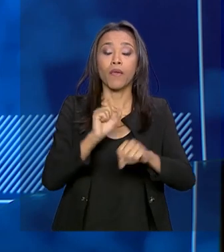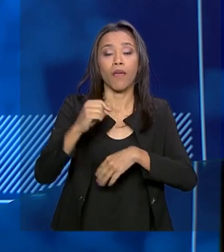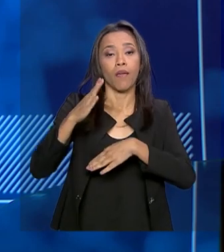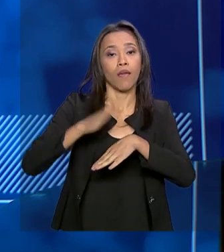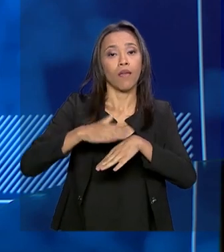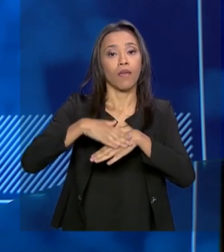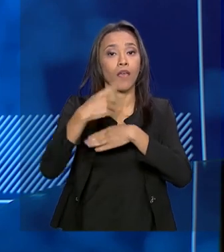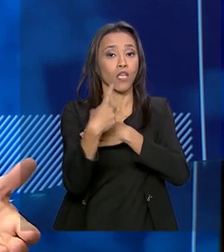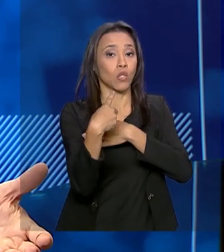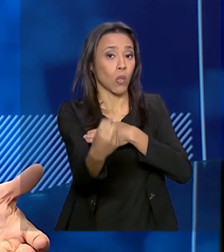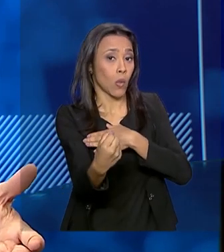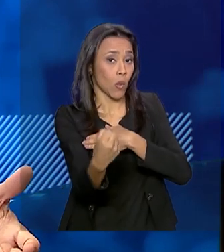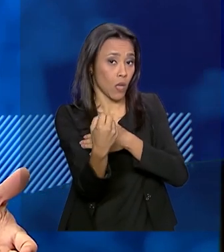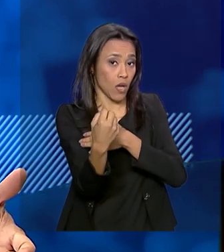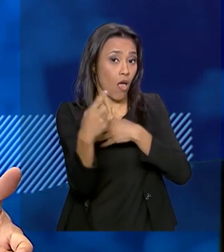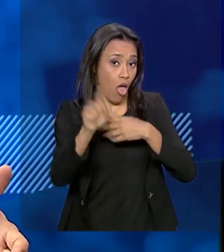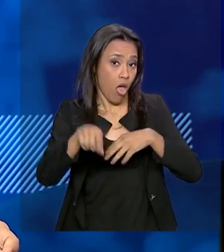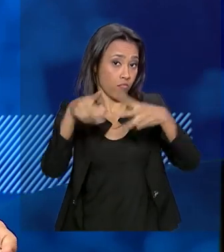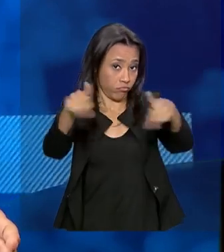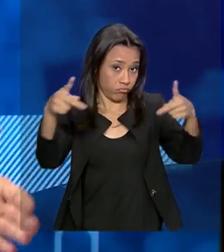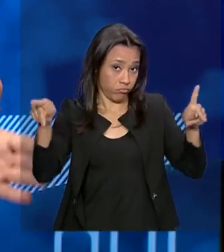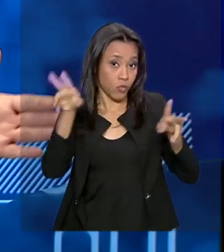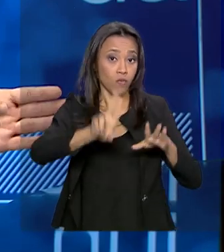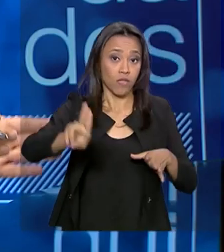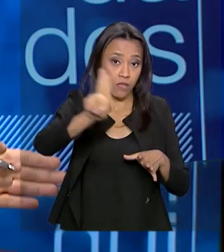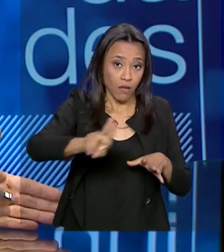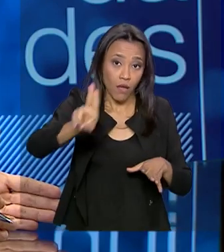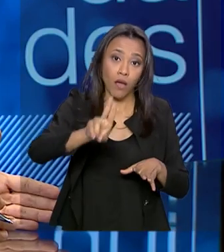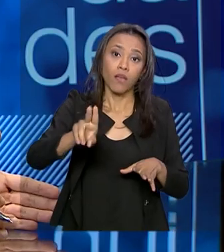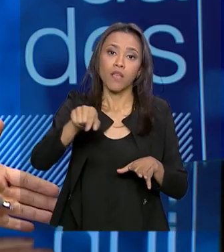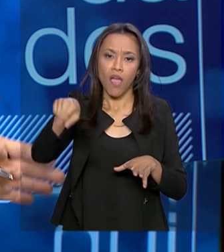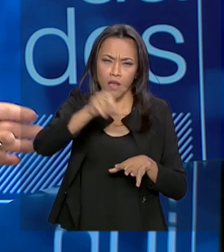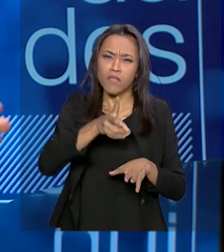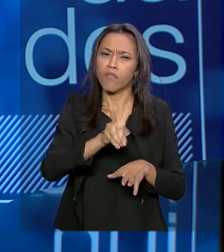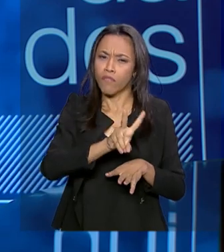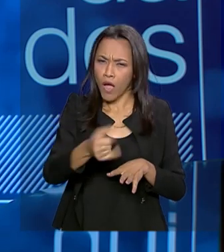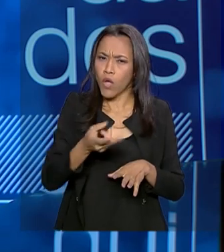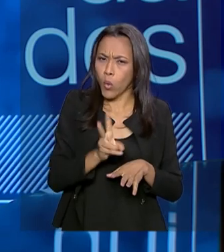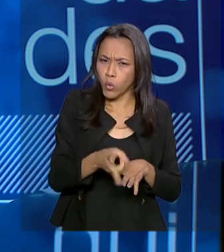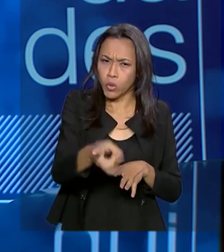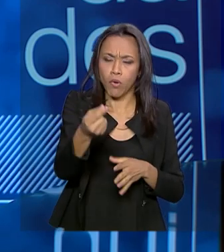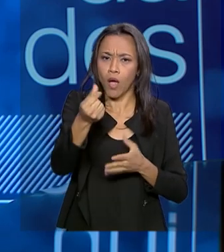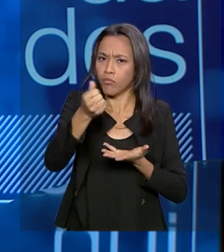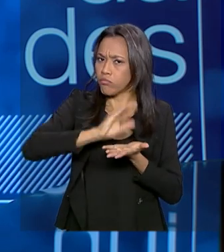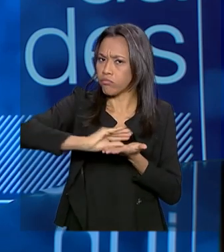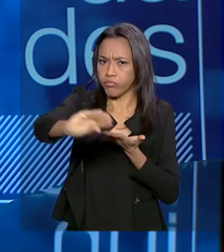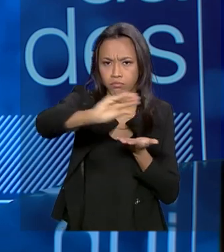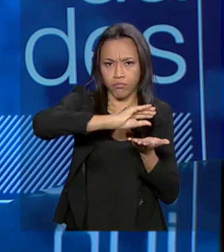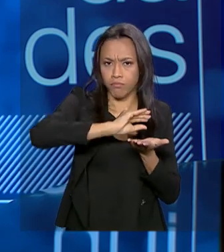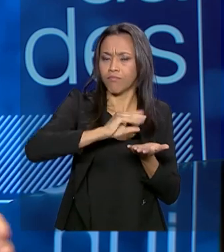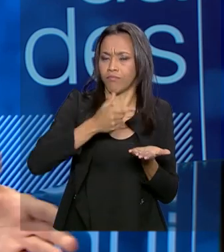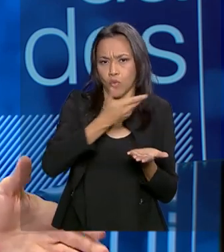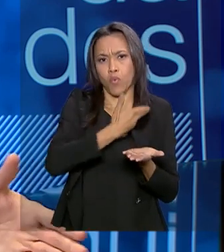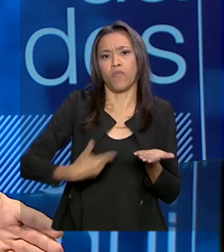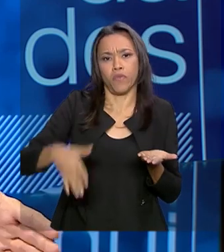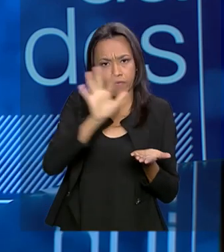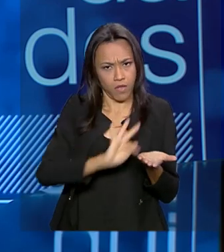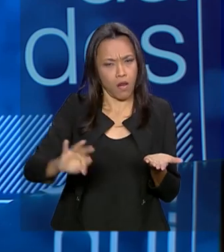deve ser feita pelas universidades. Elas vão continuar recebendo os recursos do Orçamento Geral da União